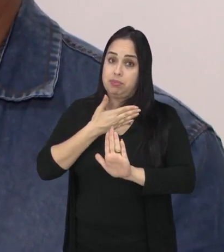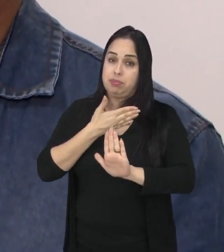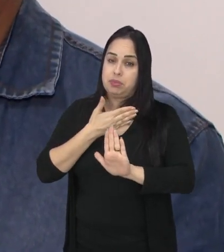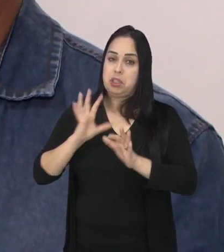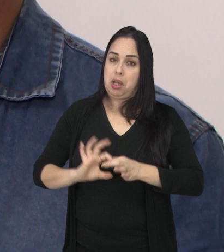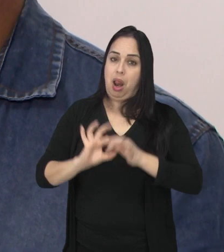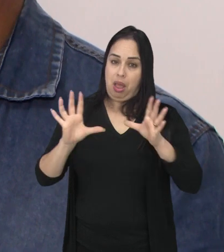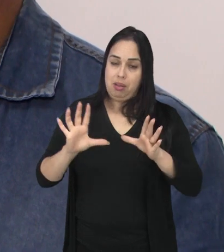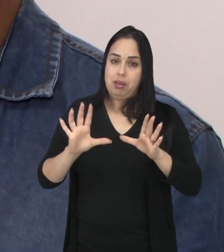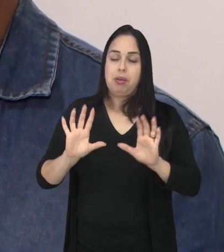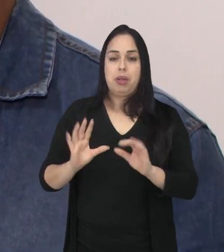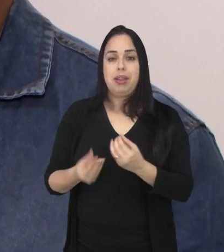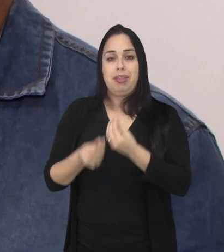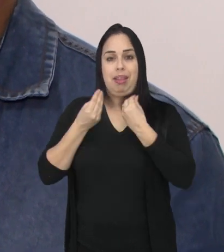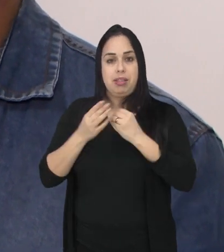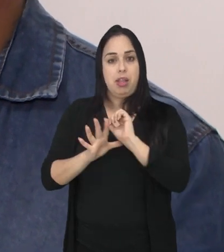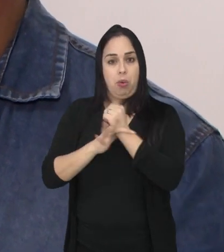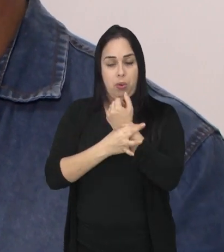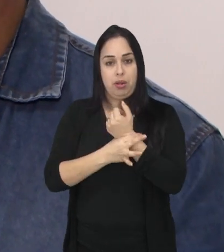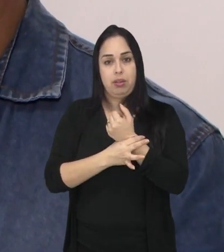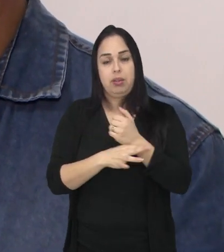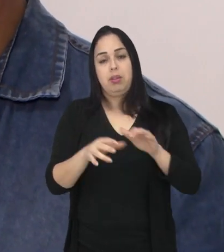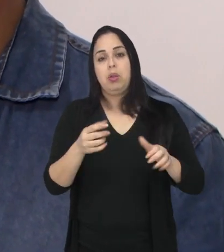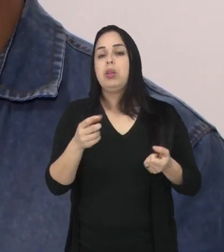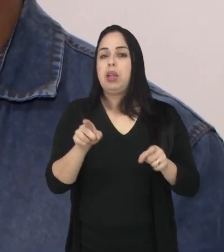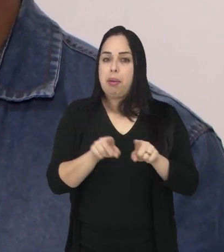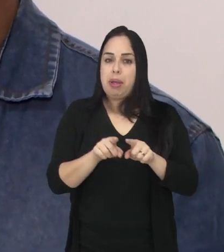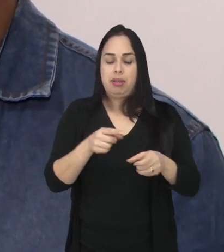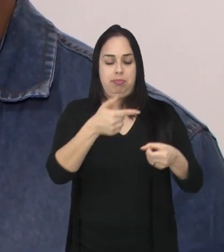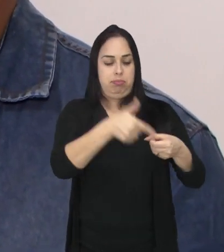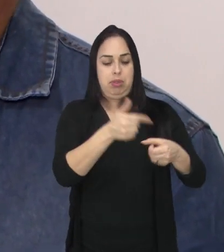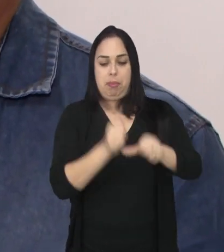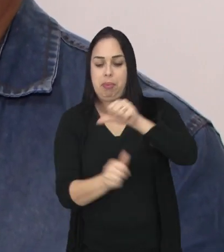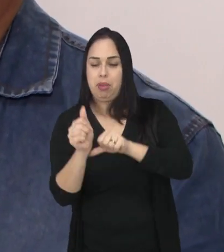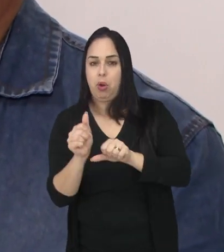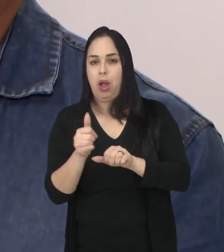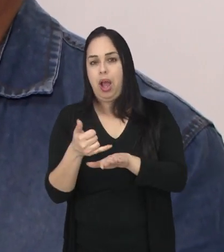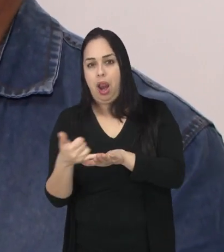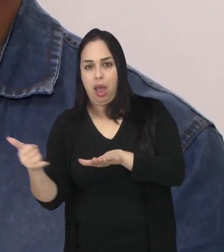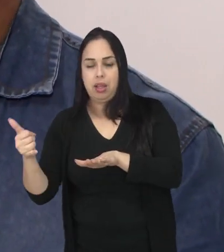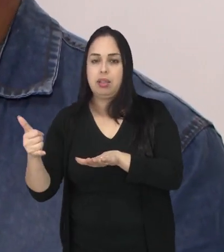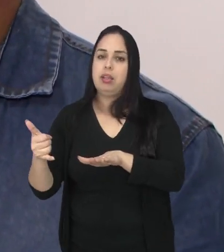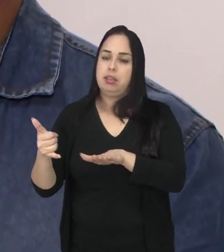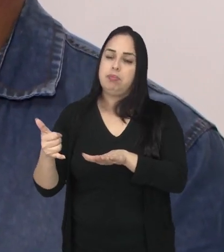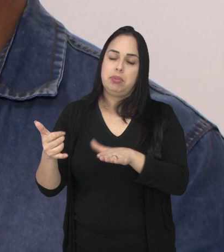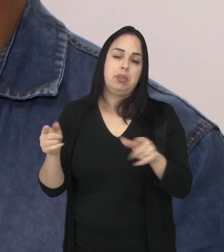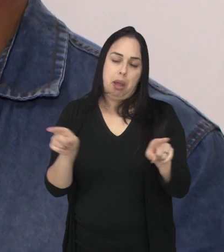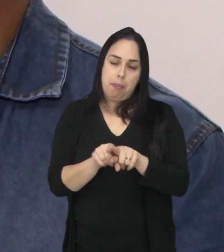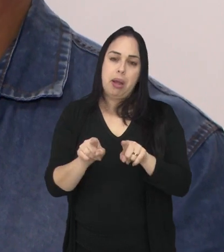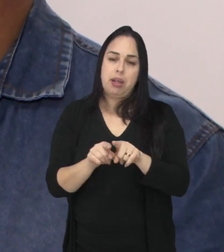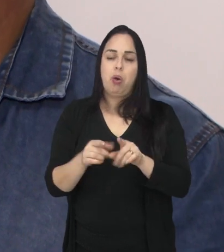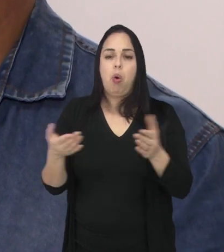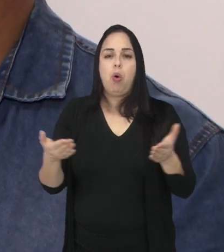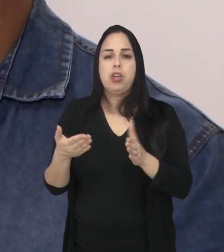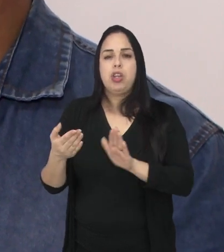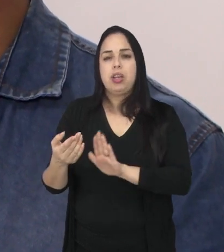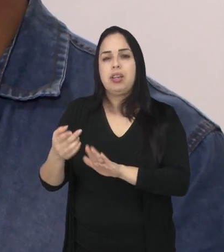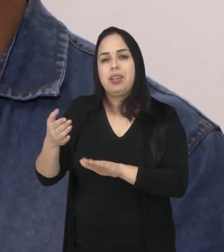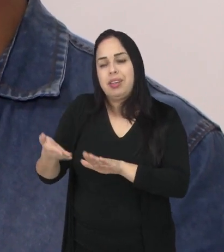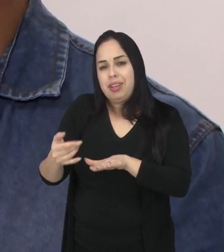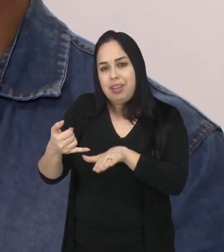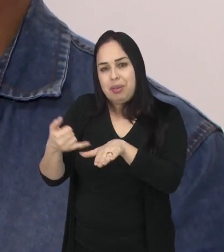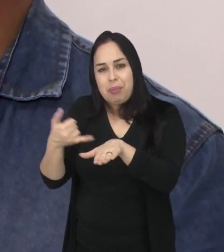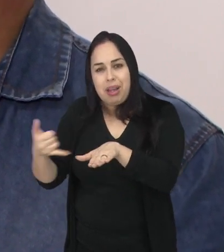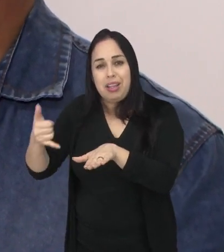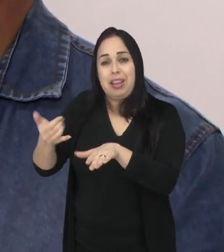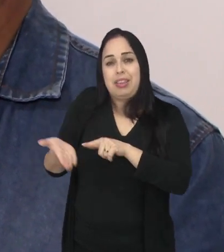por conta da segurança também. Então, no carro elétrico não é diferente. Hoje é um pouquinho mais complicado, porque é uma